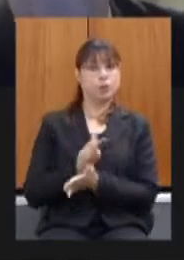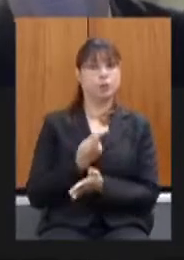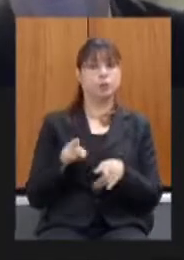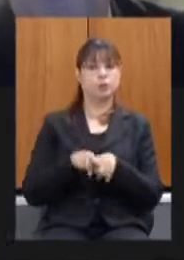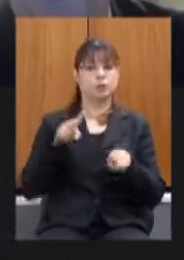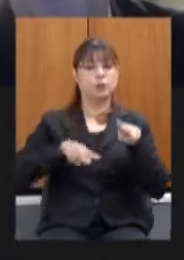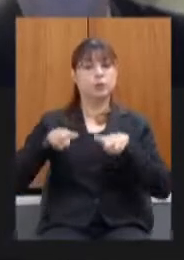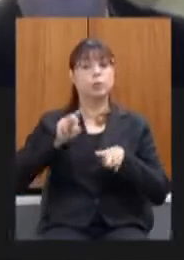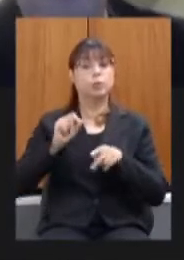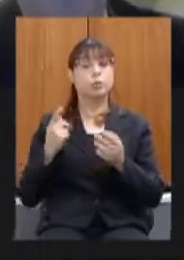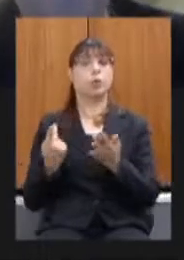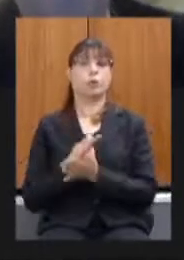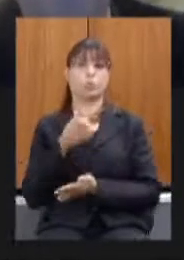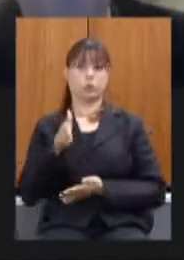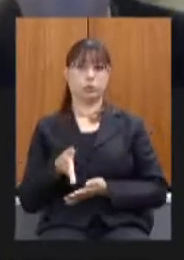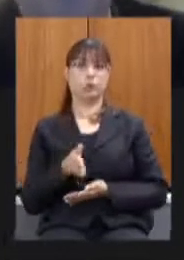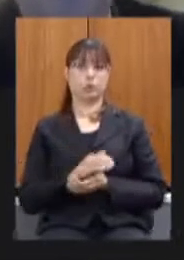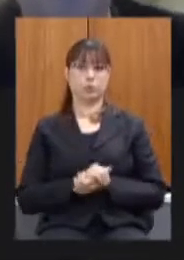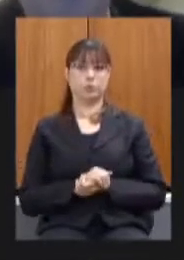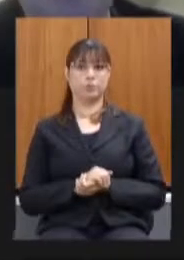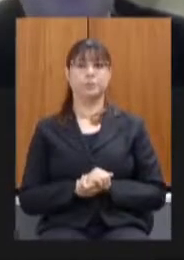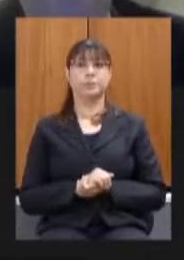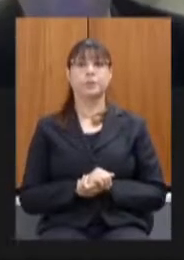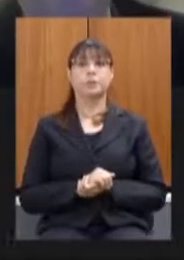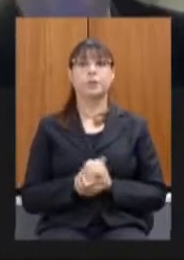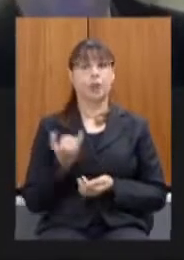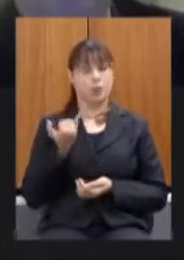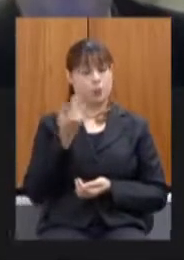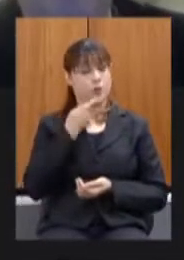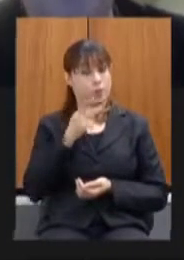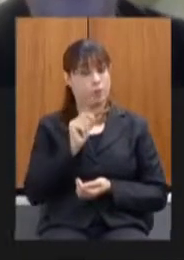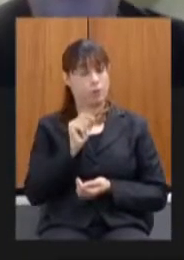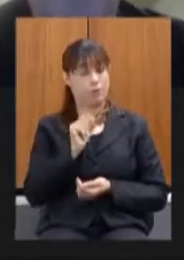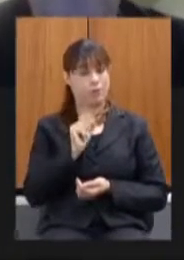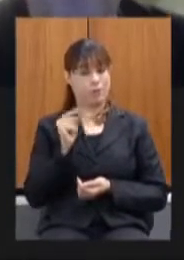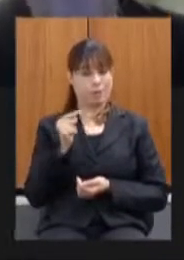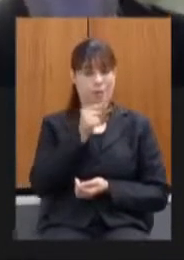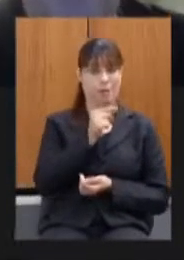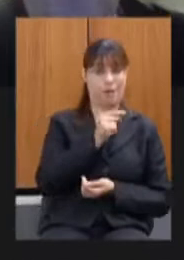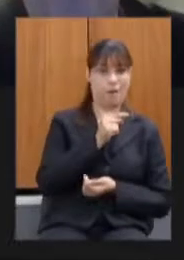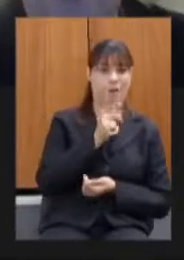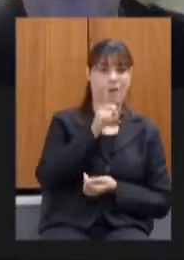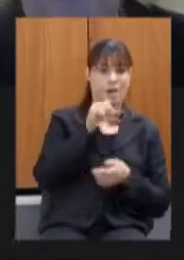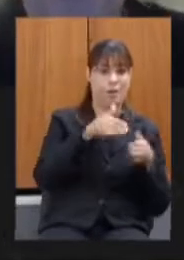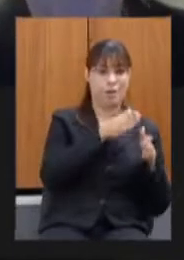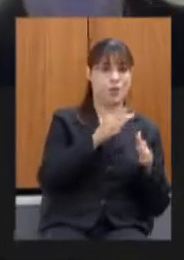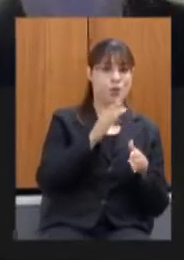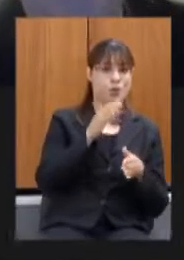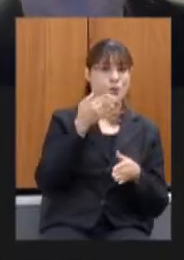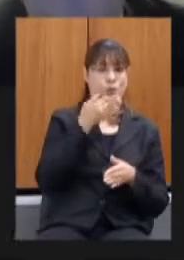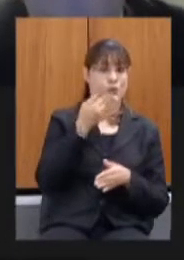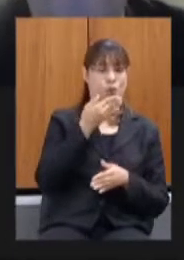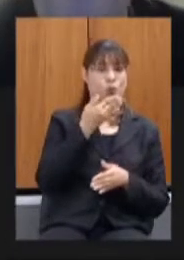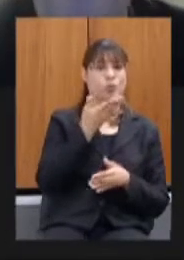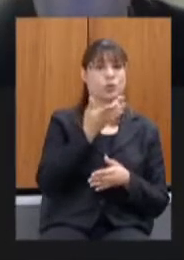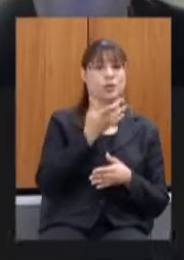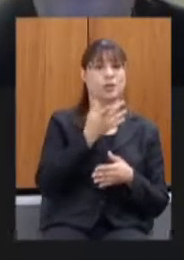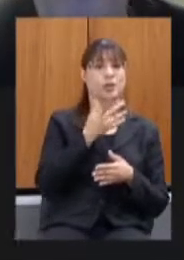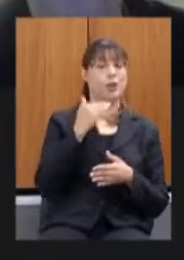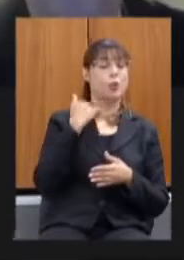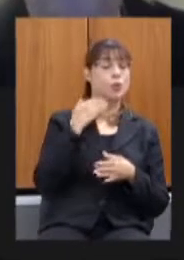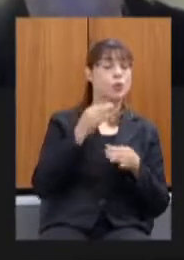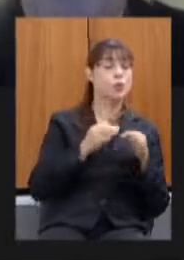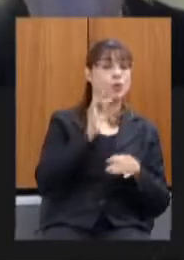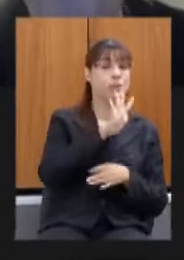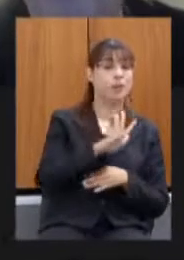daquilo que for executado importante dizer que a situação do Rio Doce só não está pior graças a ação do juiz federal